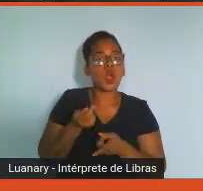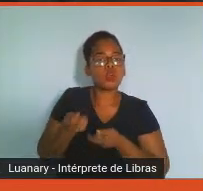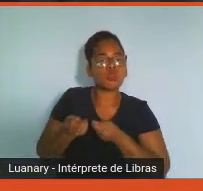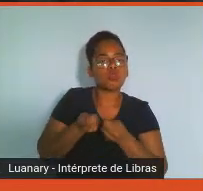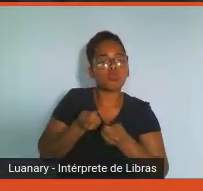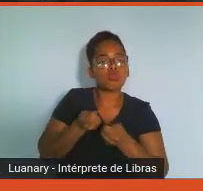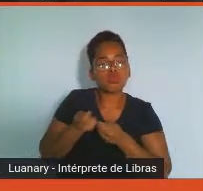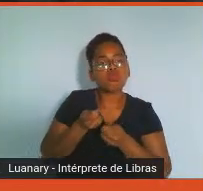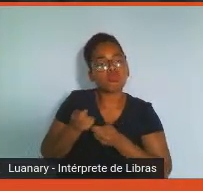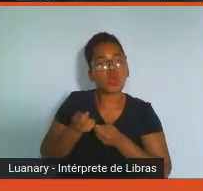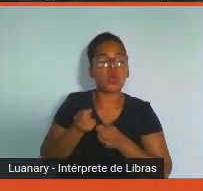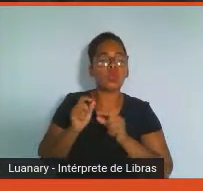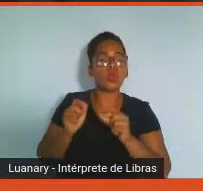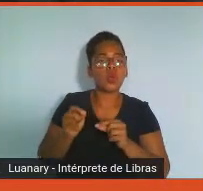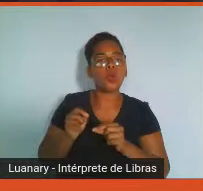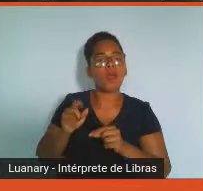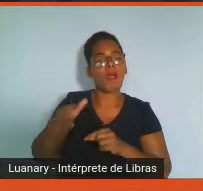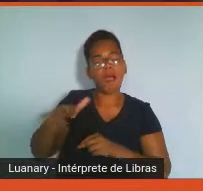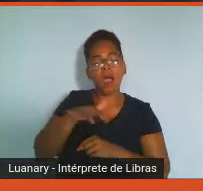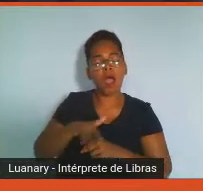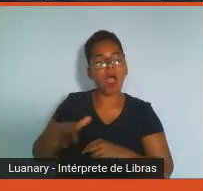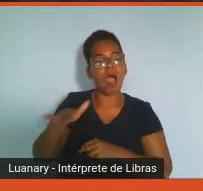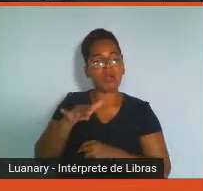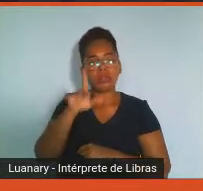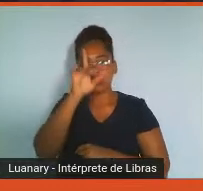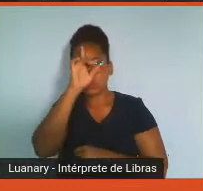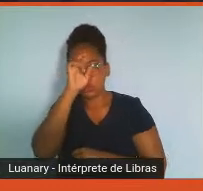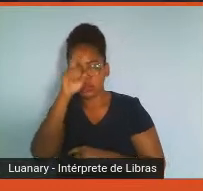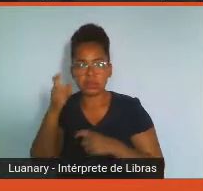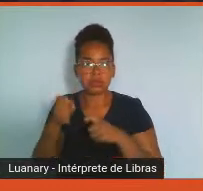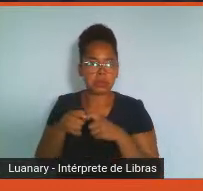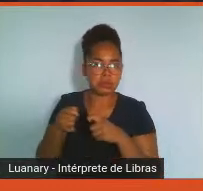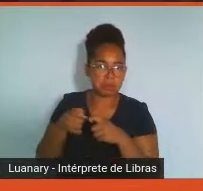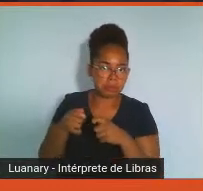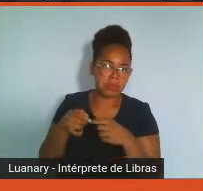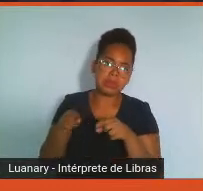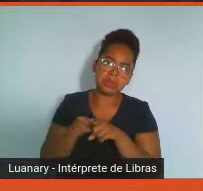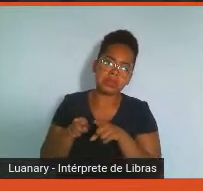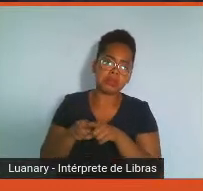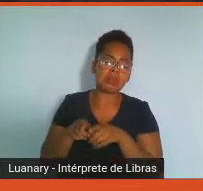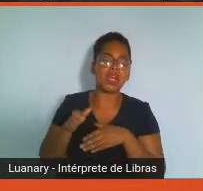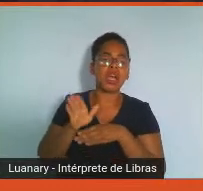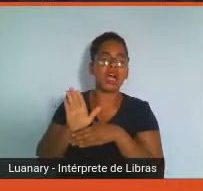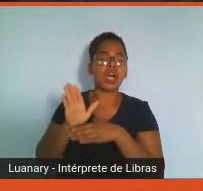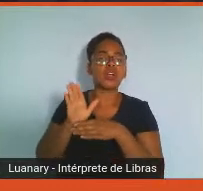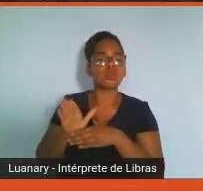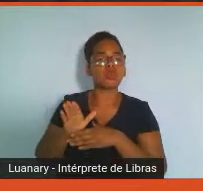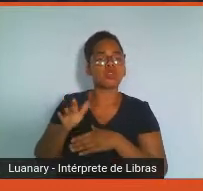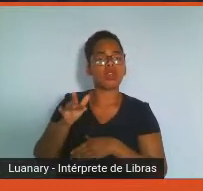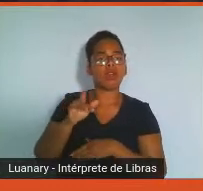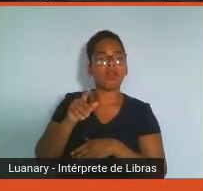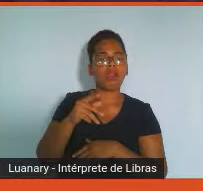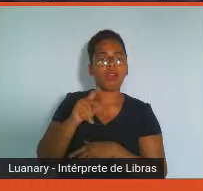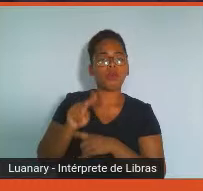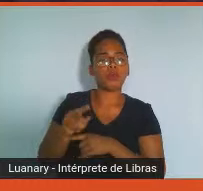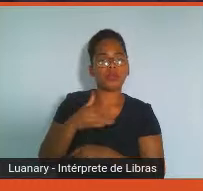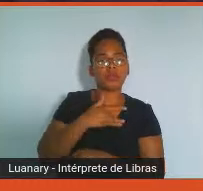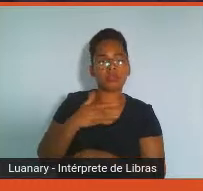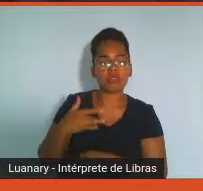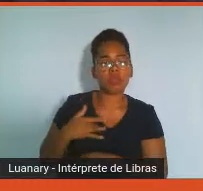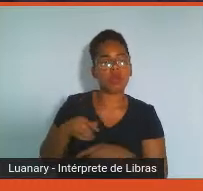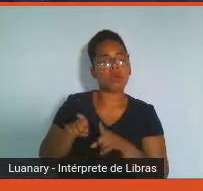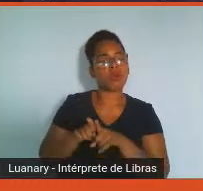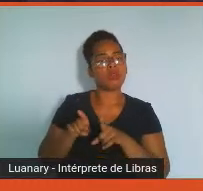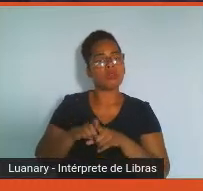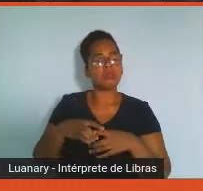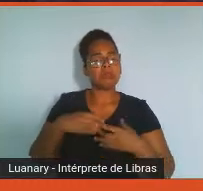trabalho preventivo com relação aos hábitos de saúde, conscientização sobre esses benefícios do equilíbrio e desse bem